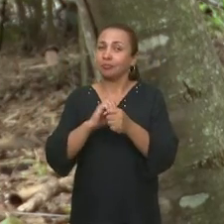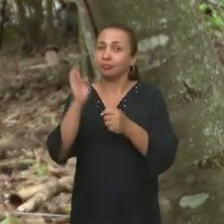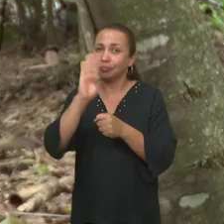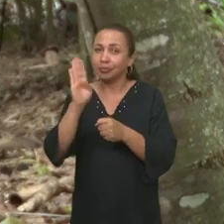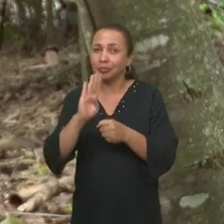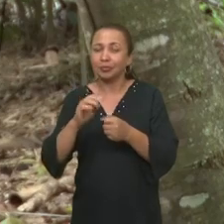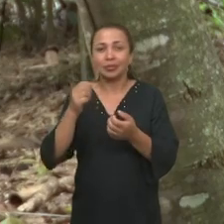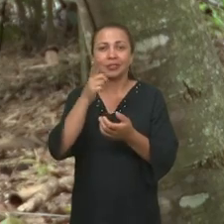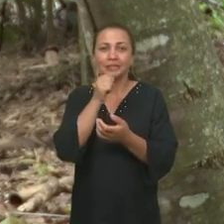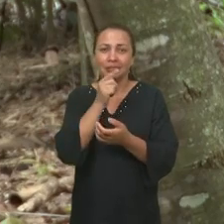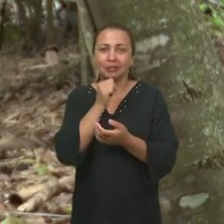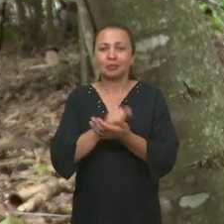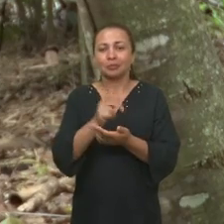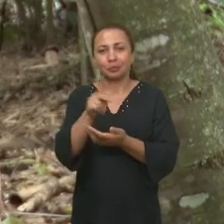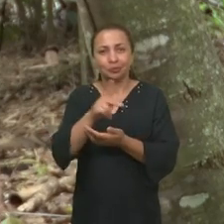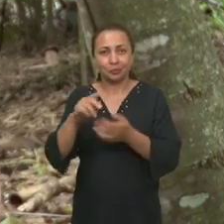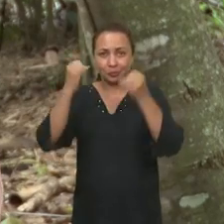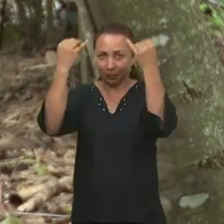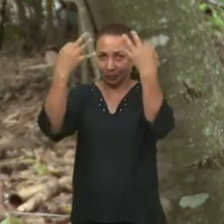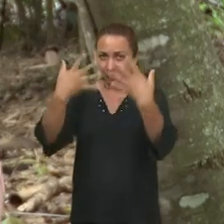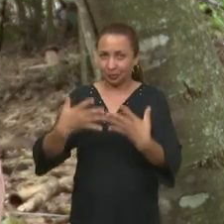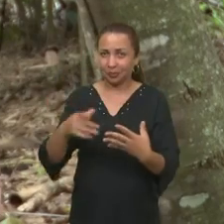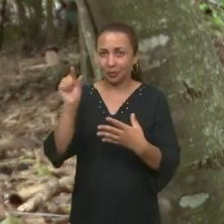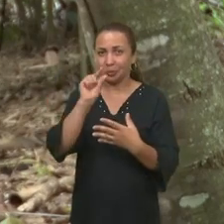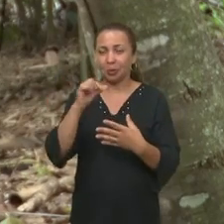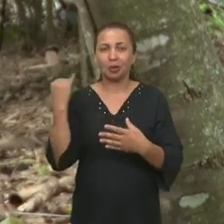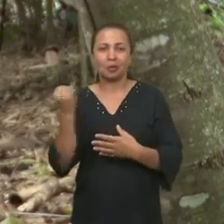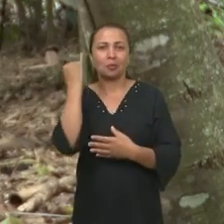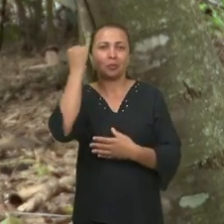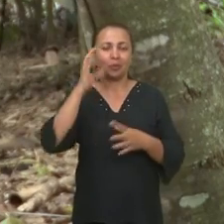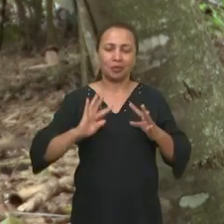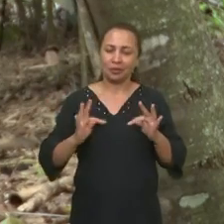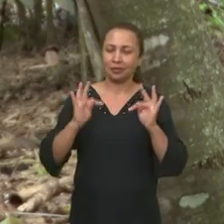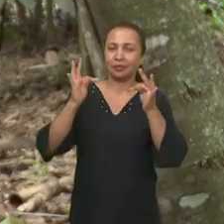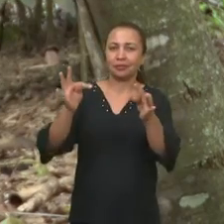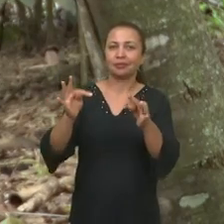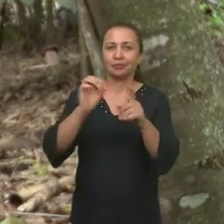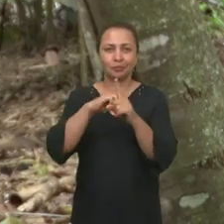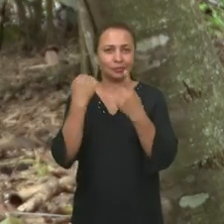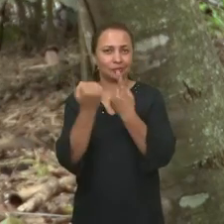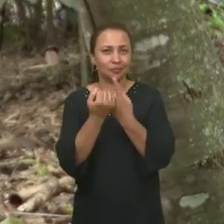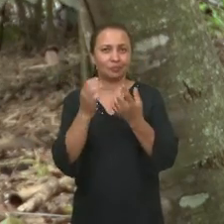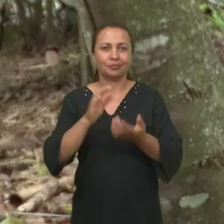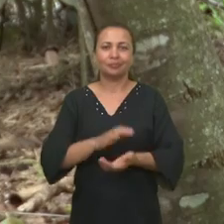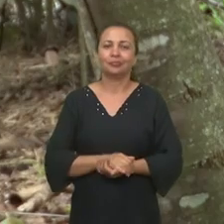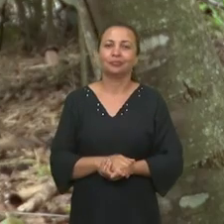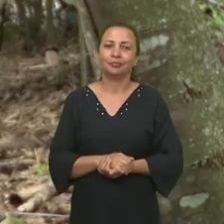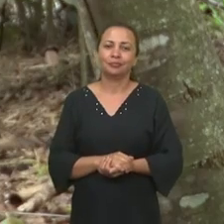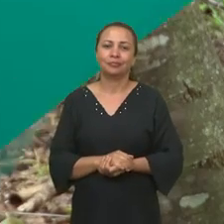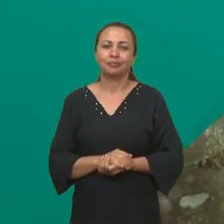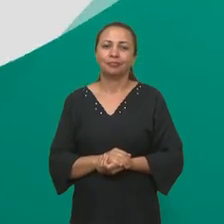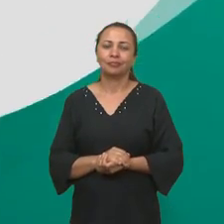da água. O professor Francisco Loureiro explica para a gente um pouco dessa importante tecnologia social.